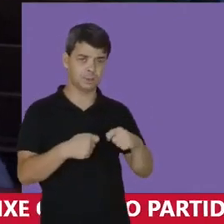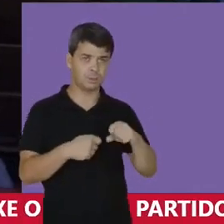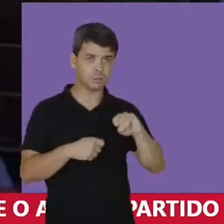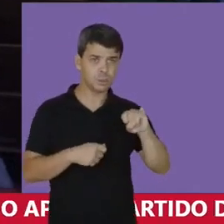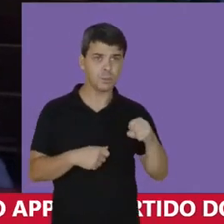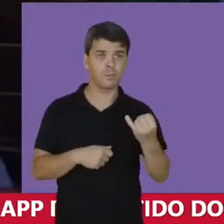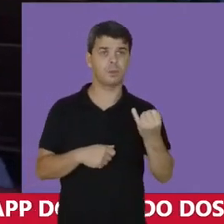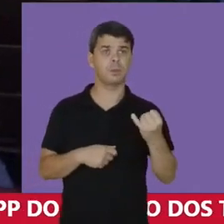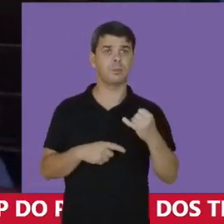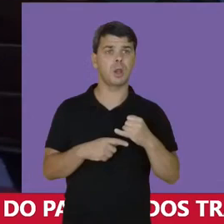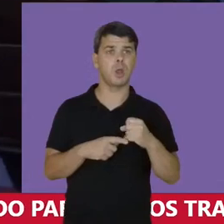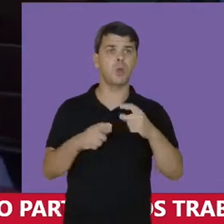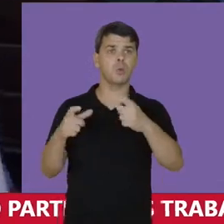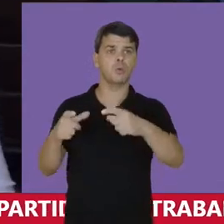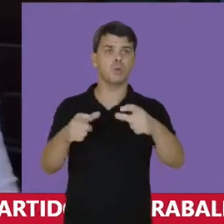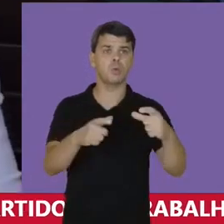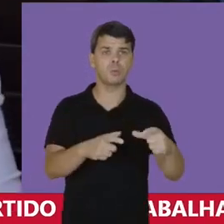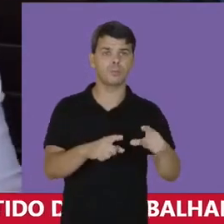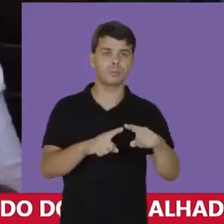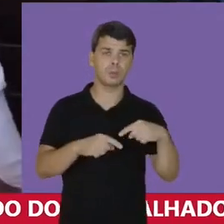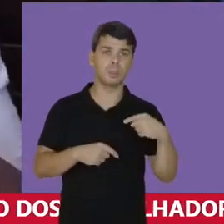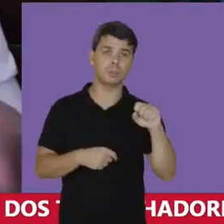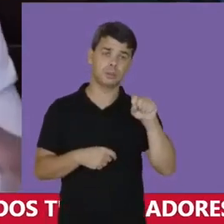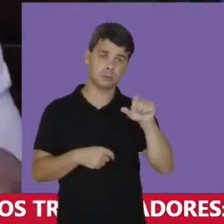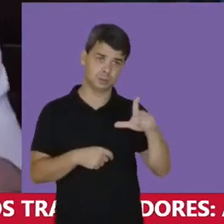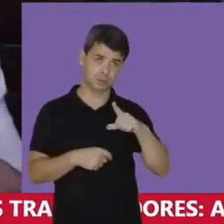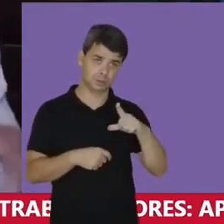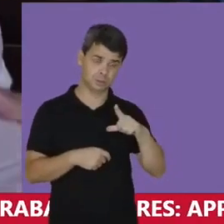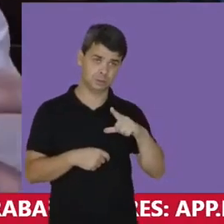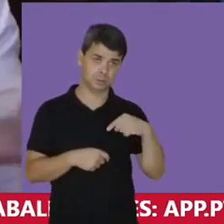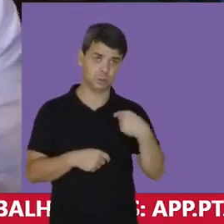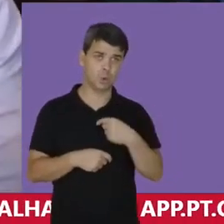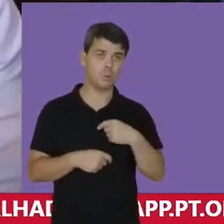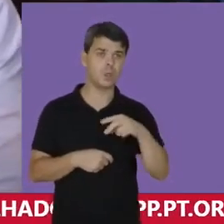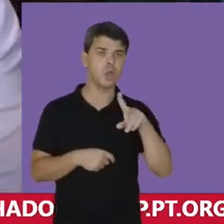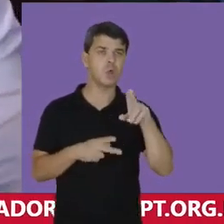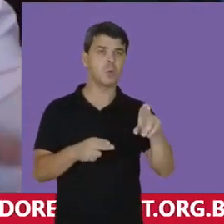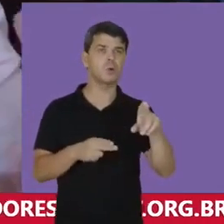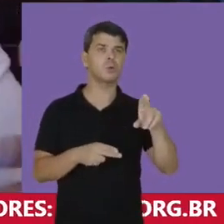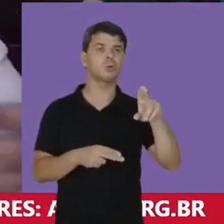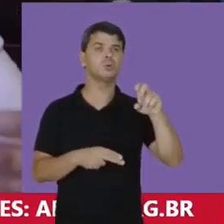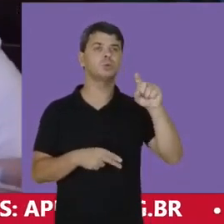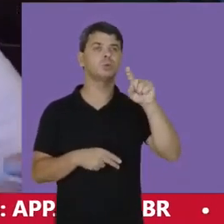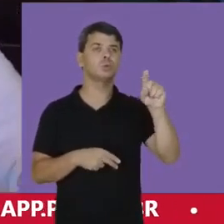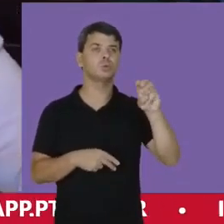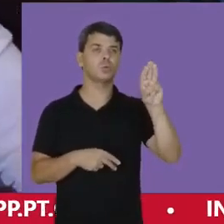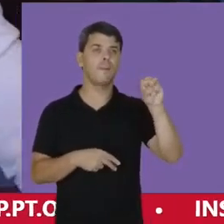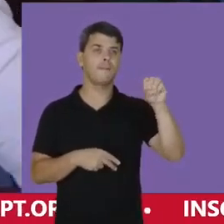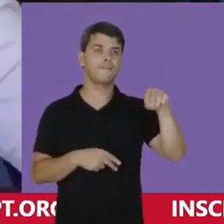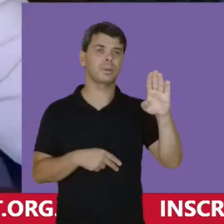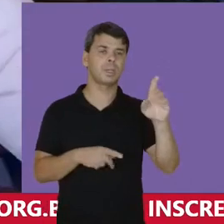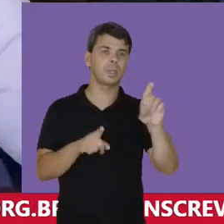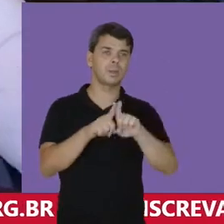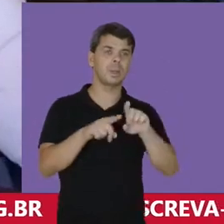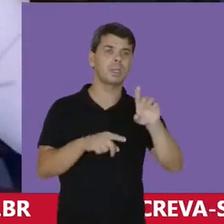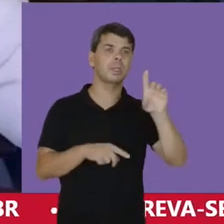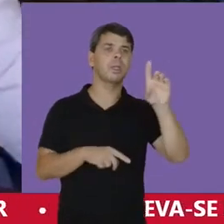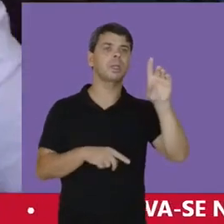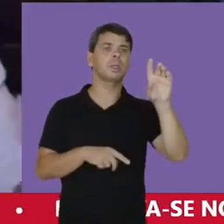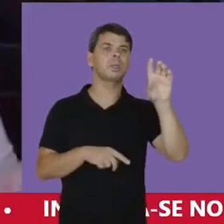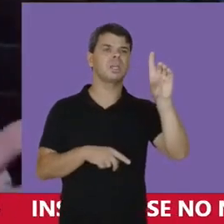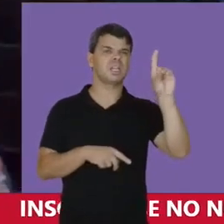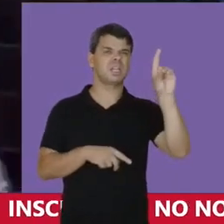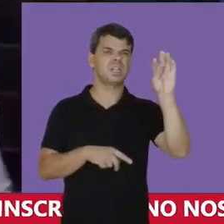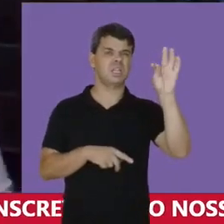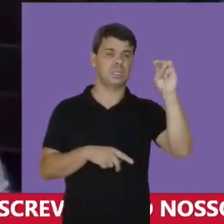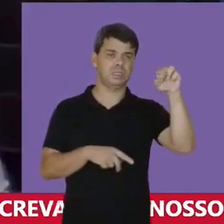oportunidade Para ocupar Esses espaços E aí sim Fazer como Zumbi E Dandara E tantos outros Dentro daquela